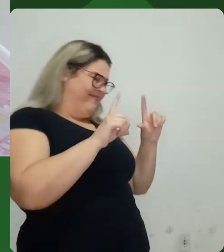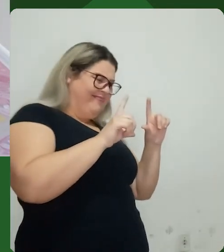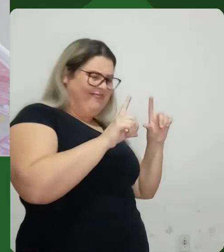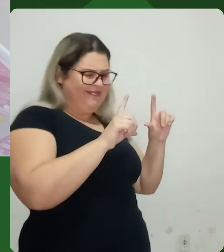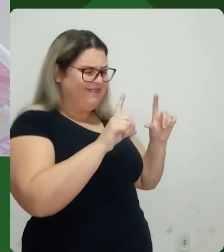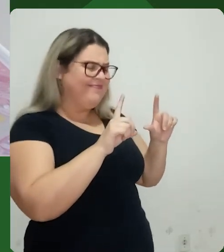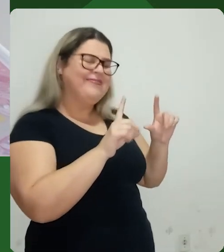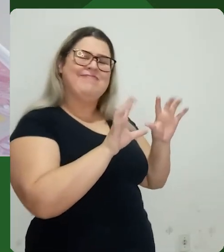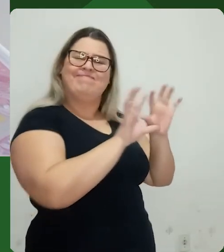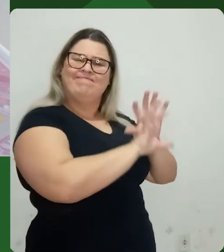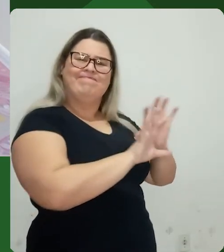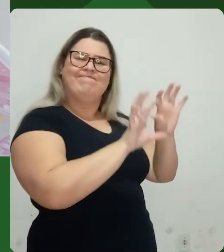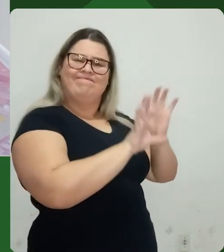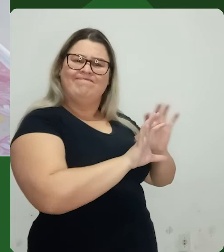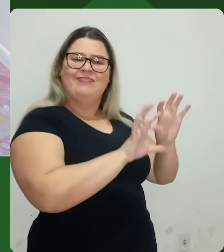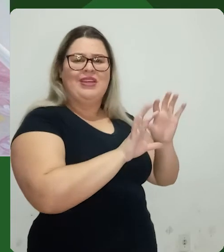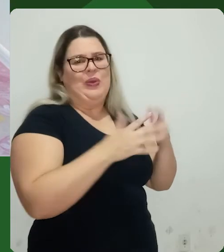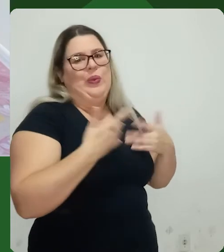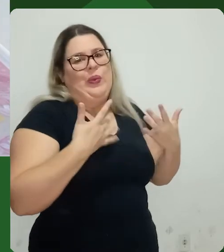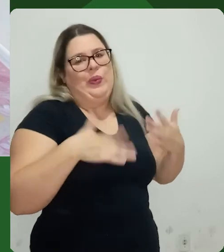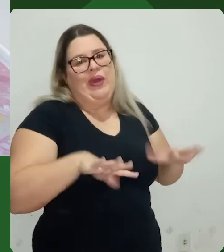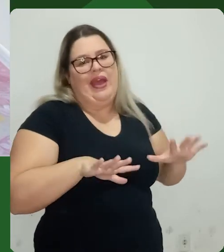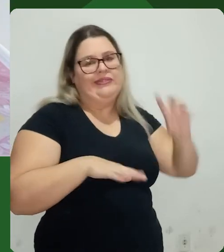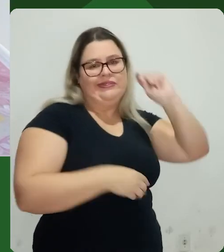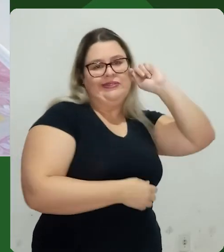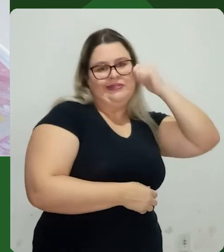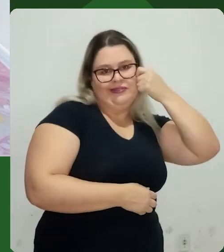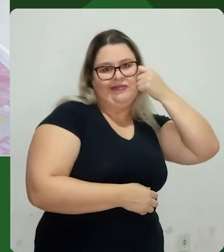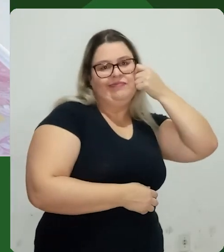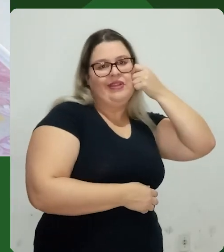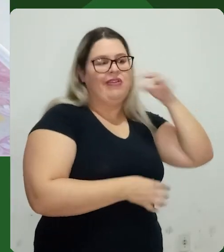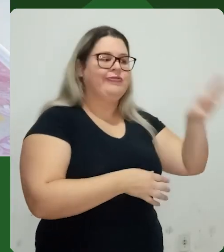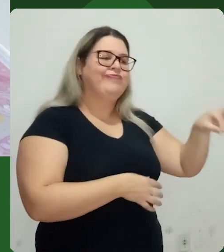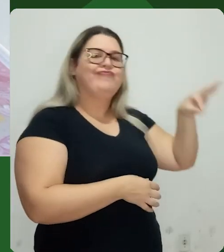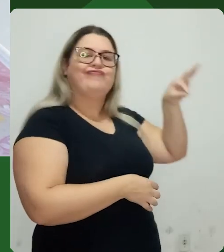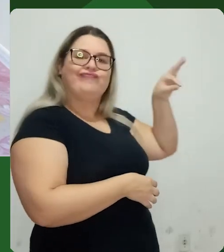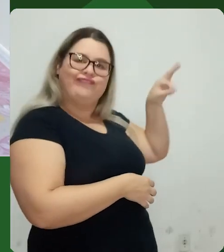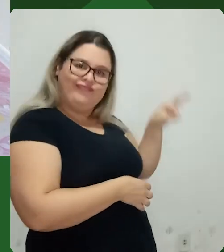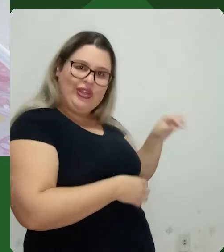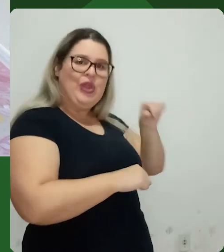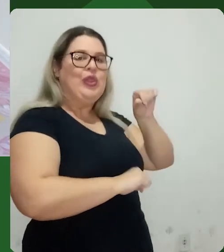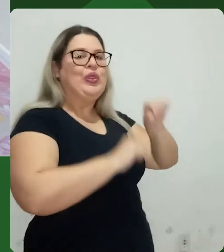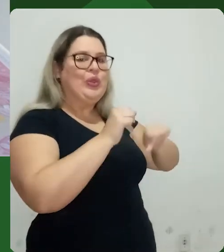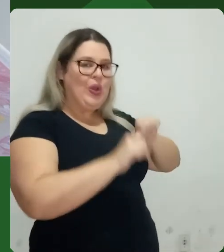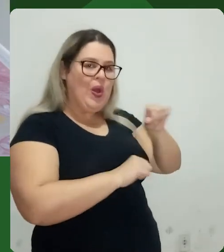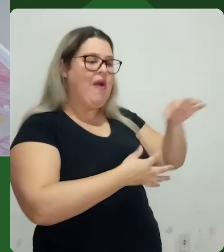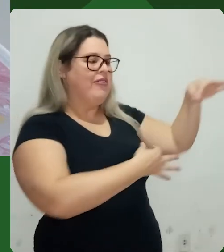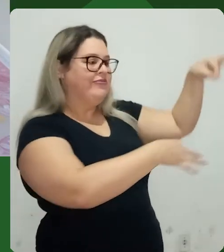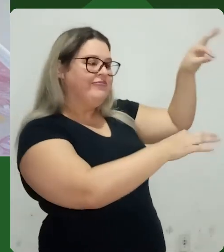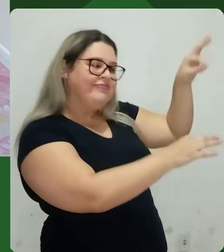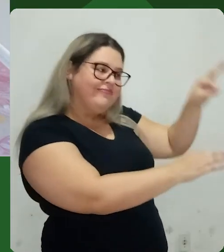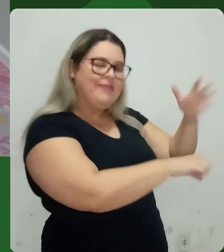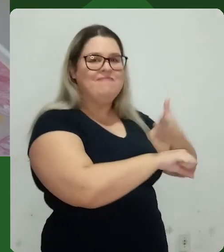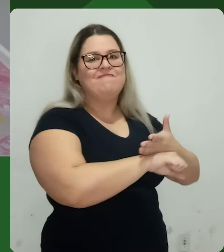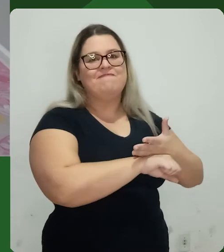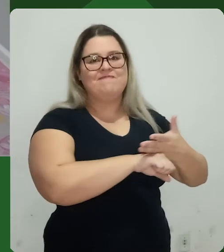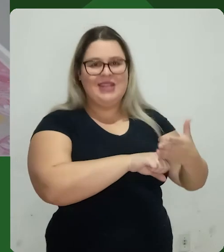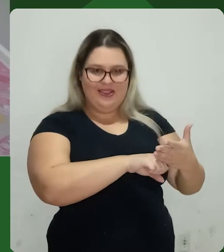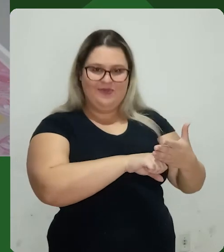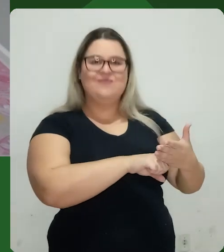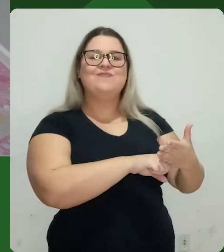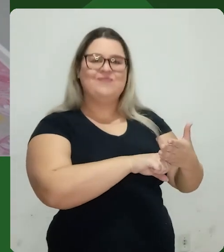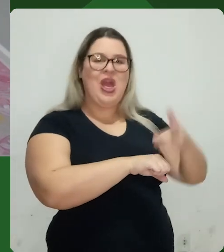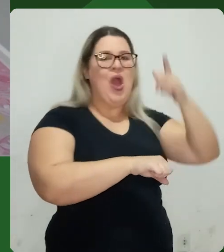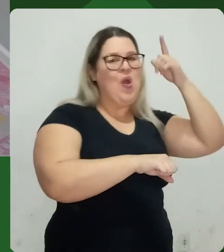se fundem, a gente não consegue perceber bem os detalhes. E é óbvio que eu não quero isso, eu quero uma situação inversa, eu quero uma situação de